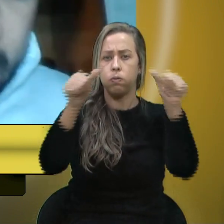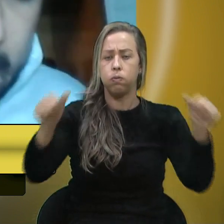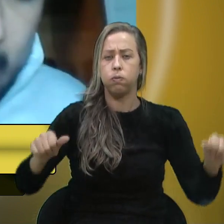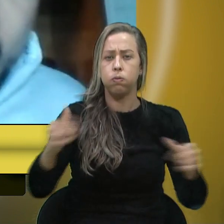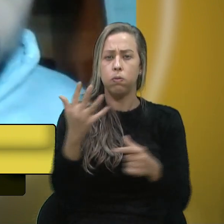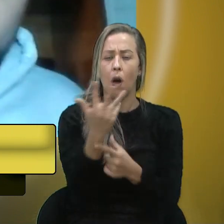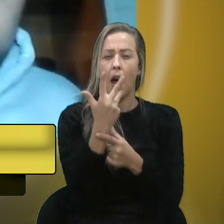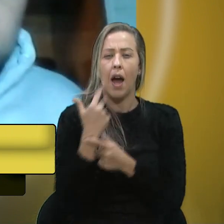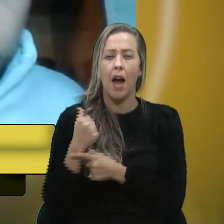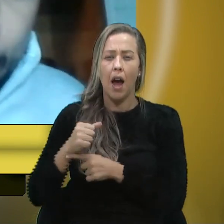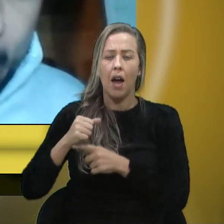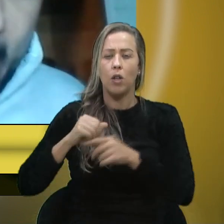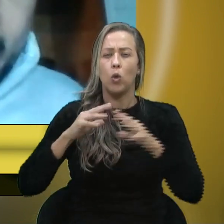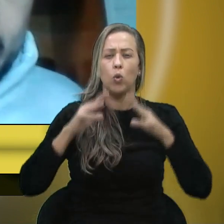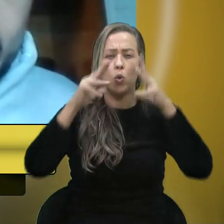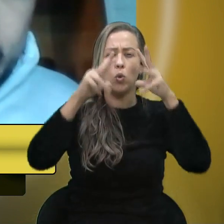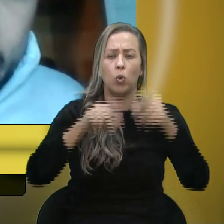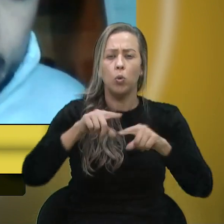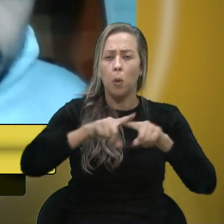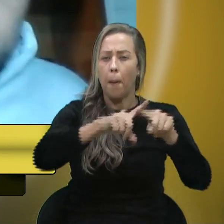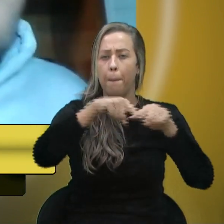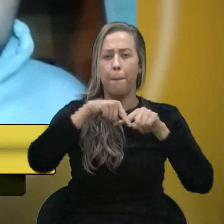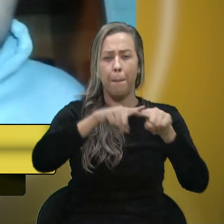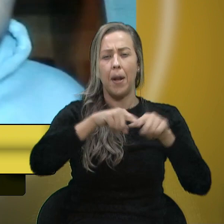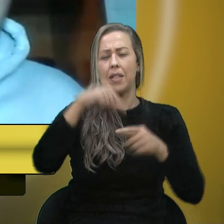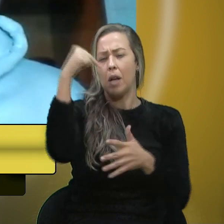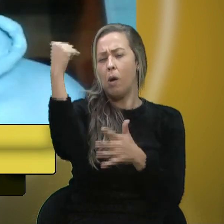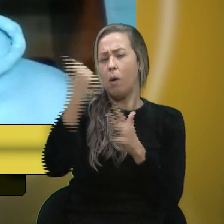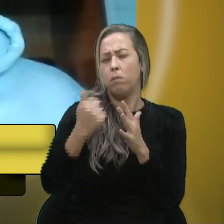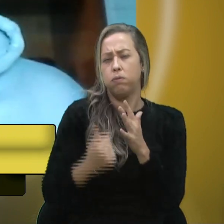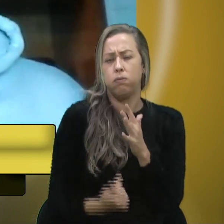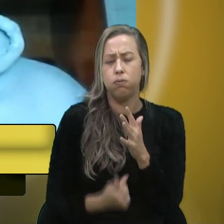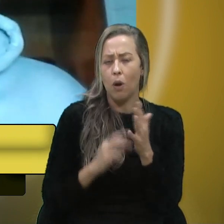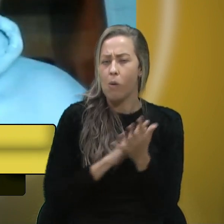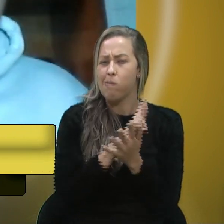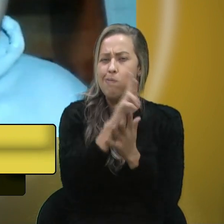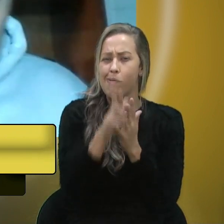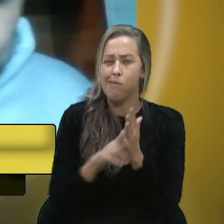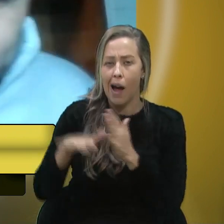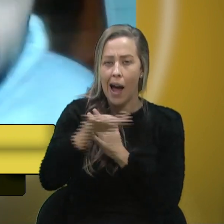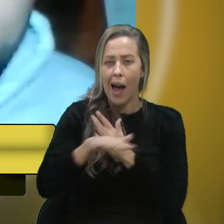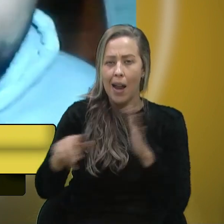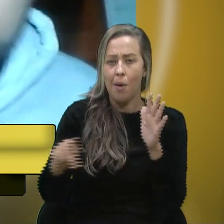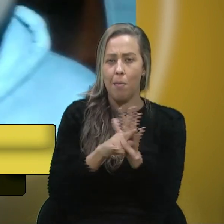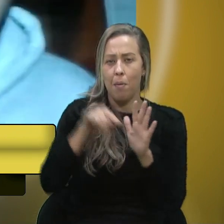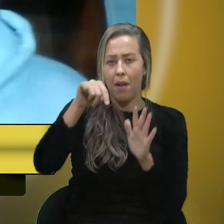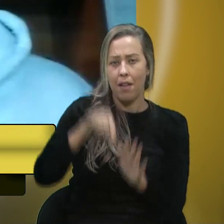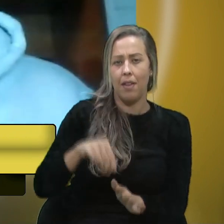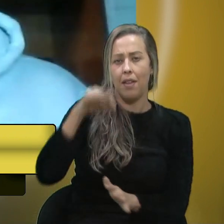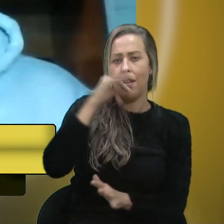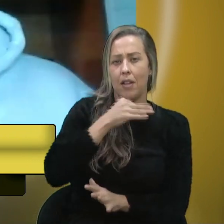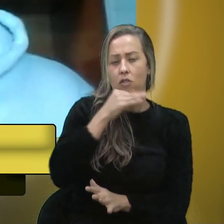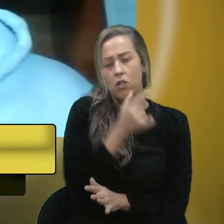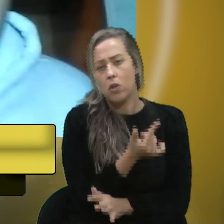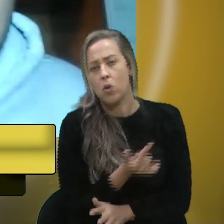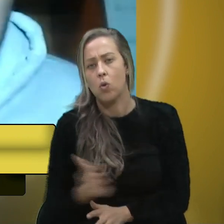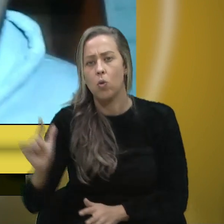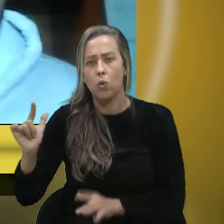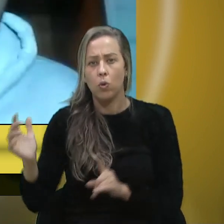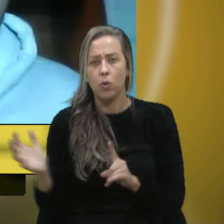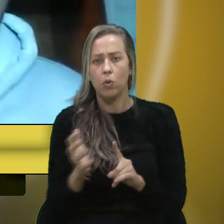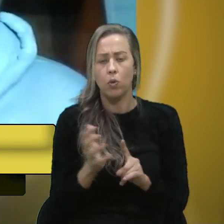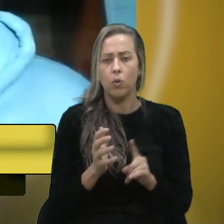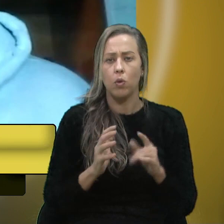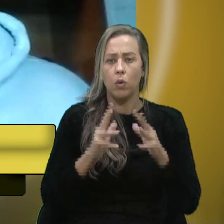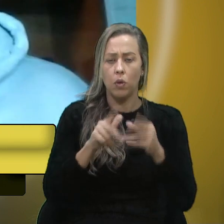estátuas praças e cemitérios e outras intervenções que passam